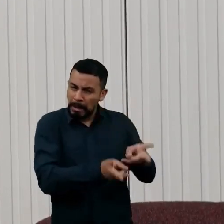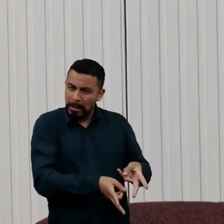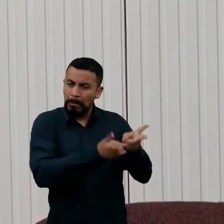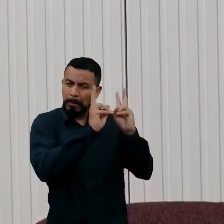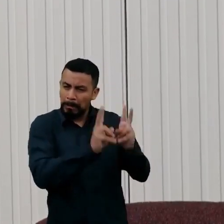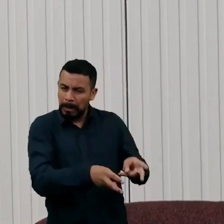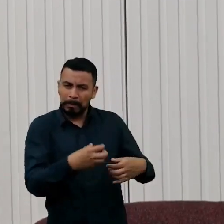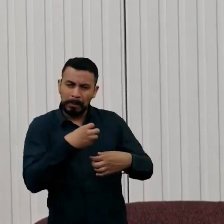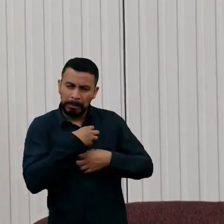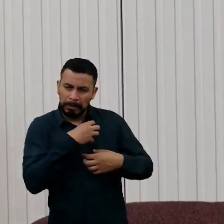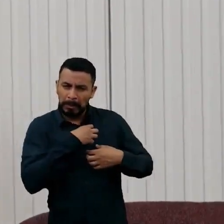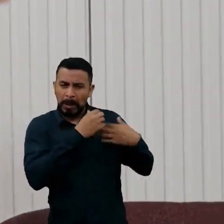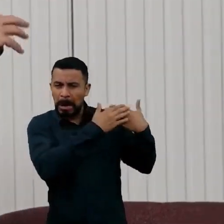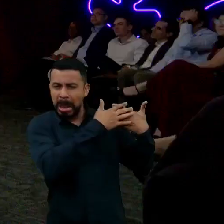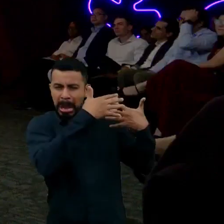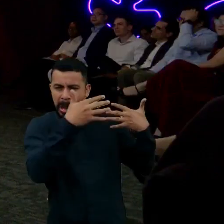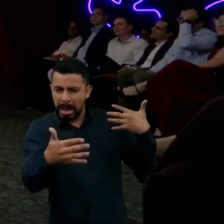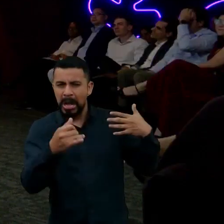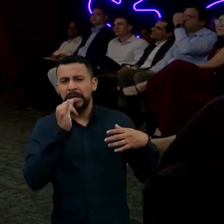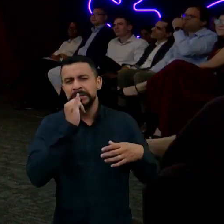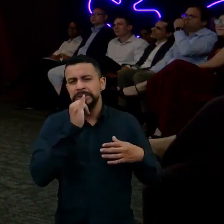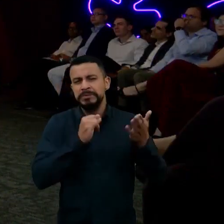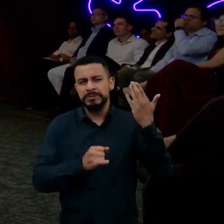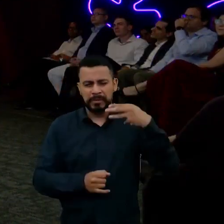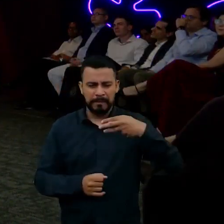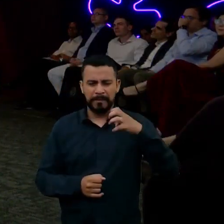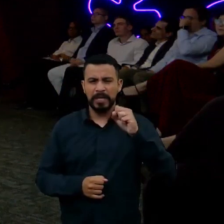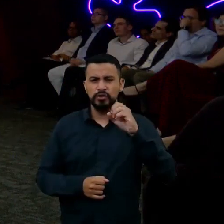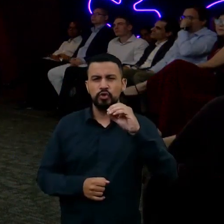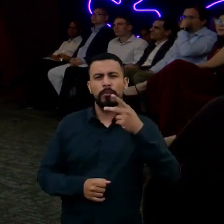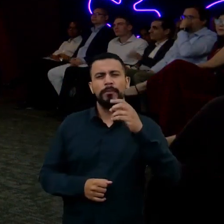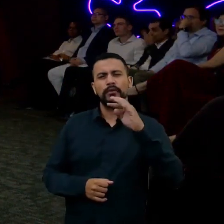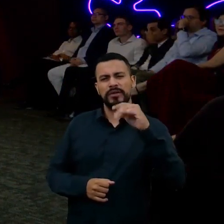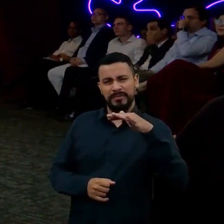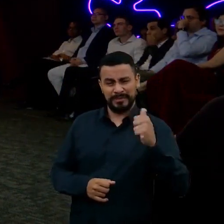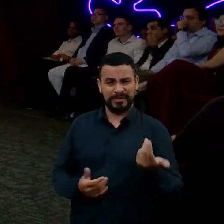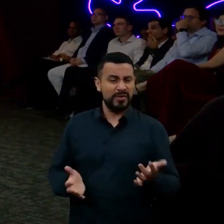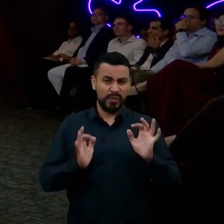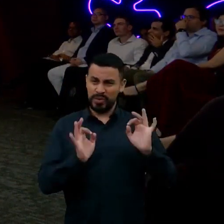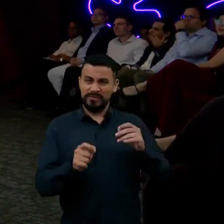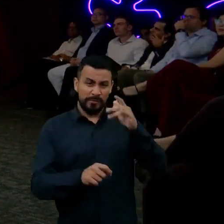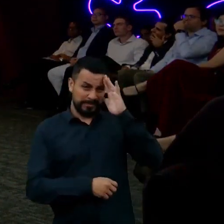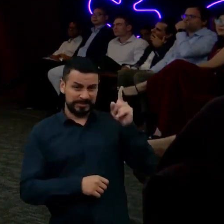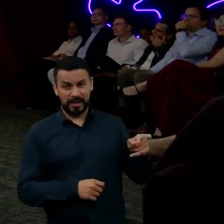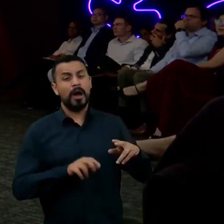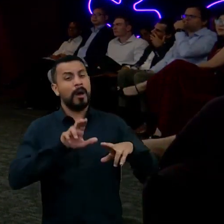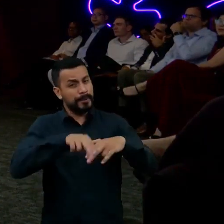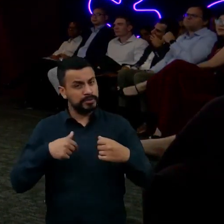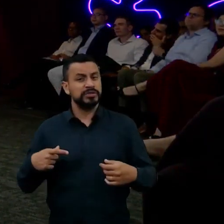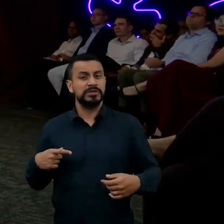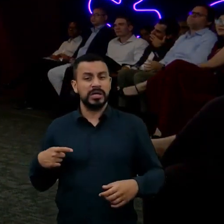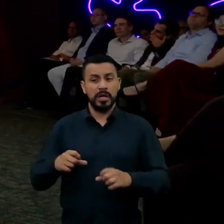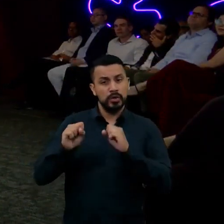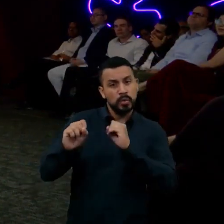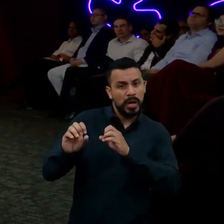Mesopotâmia em diante. É ridículo pensar dessa forma. por esse motivo que nós temos a educação, a didática